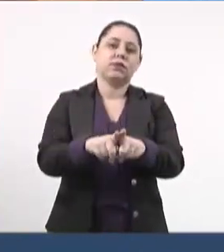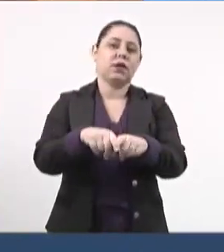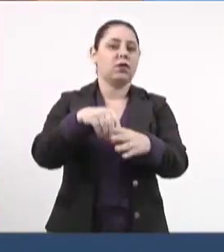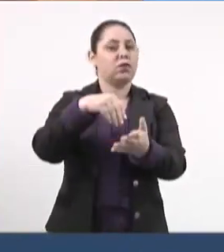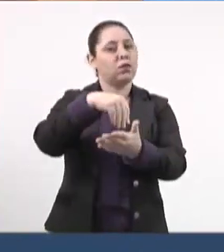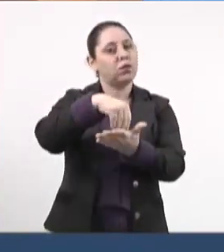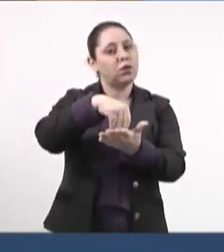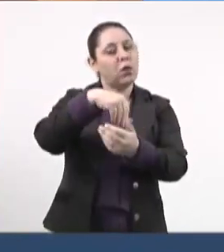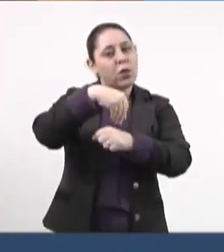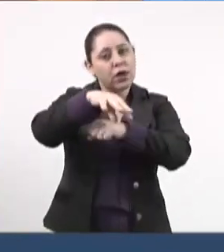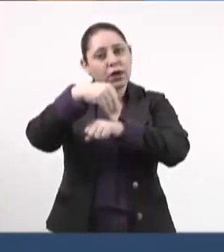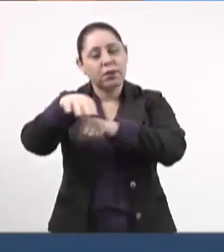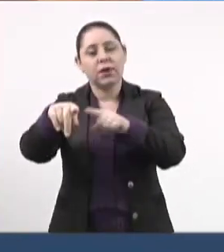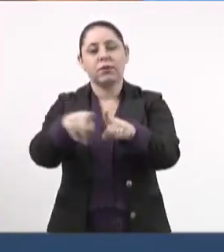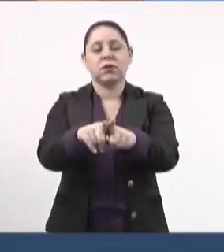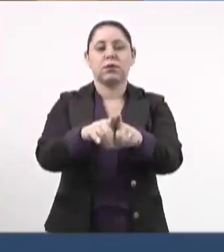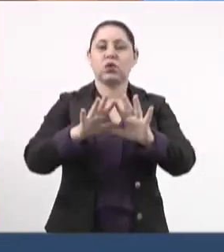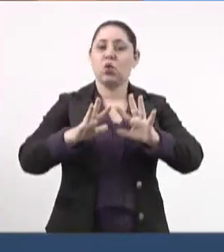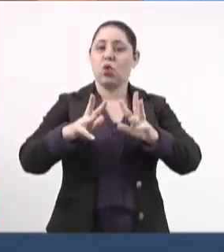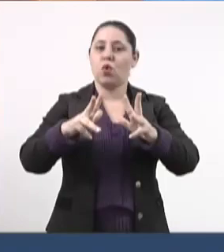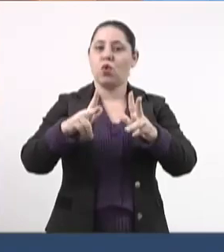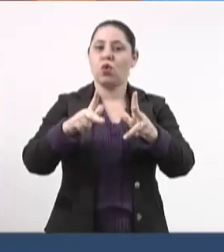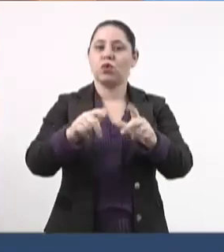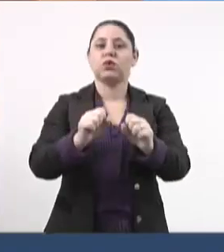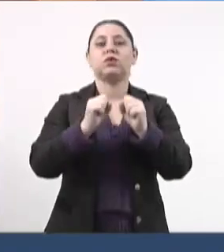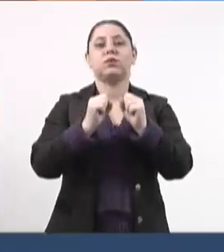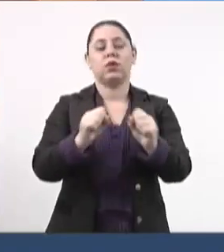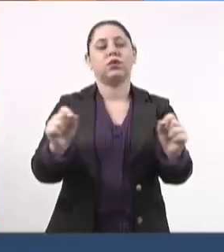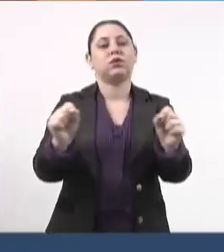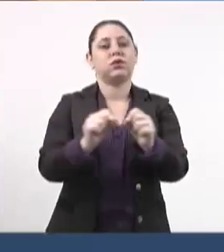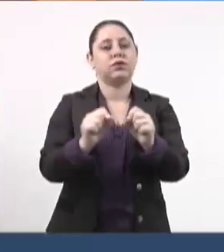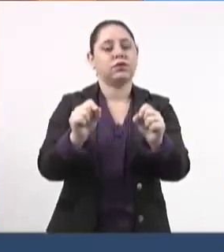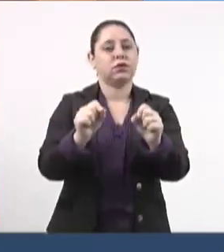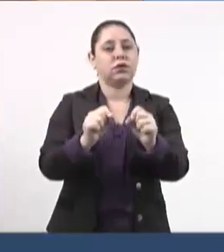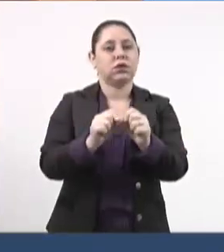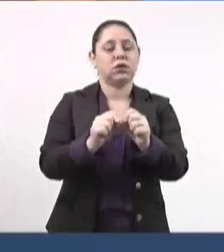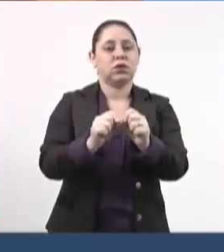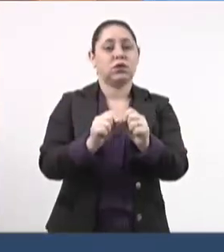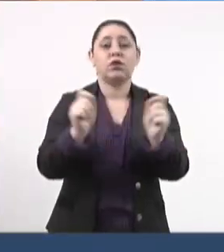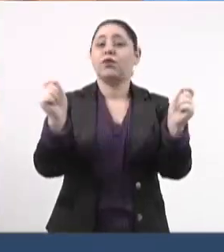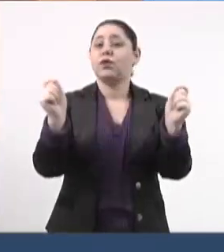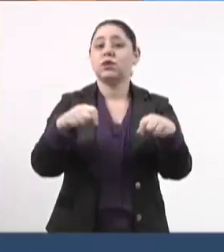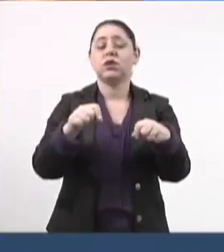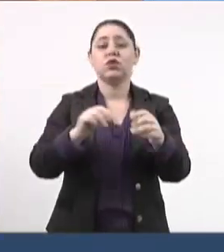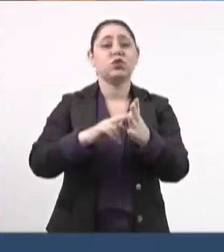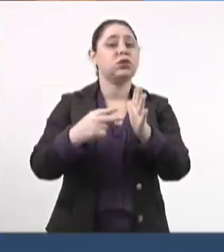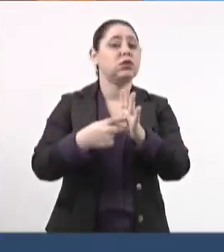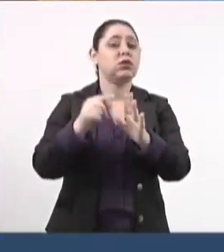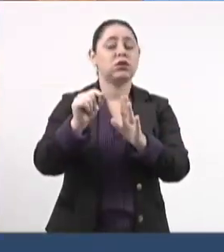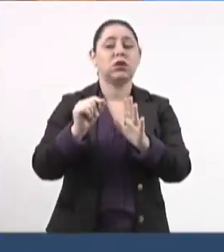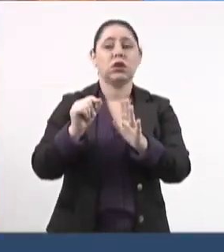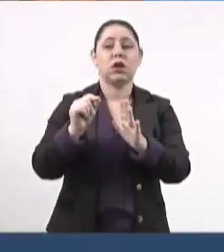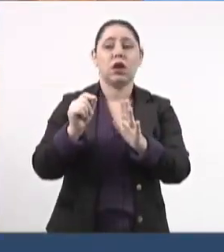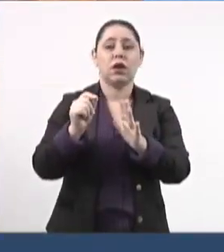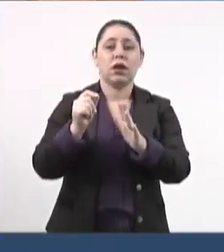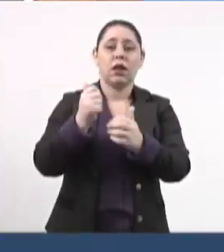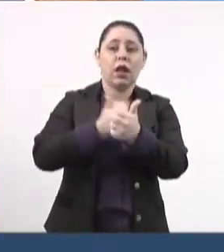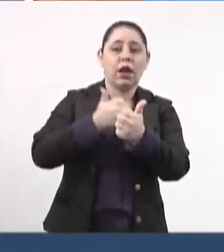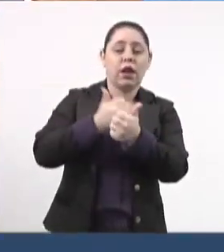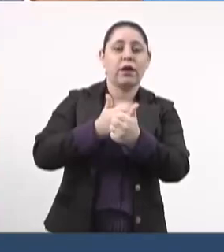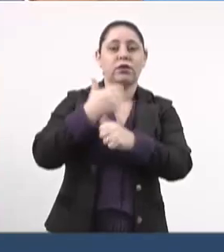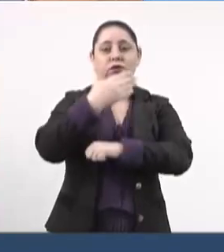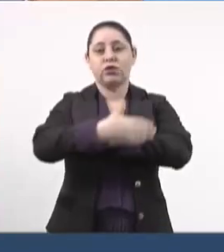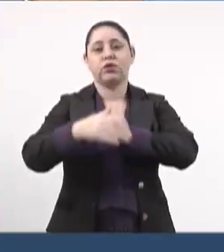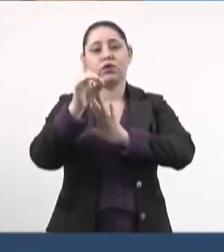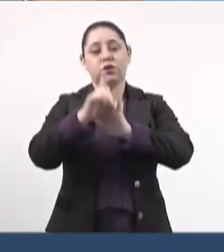encaminhamentos possam ser todos eles efetivos no sentido de garantir os direitos e a